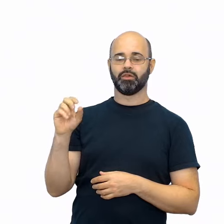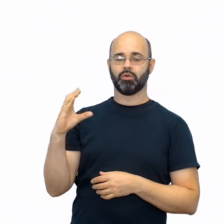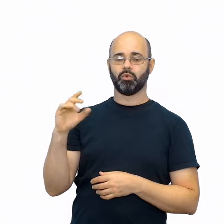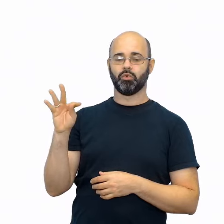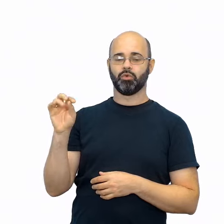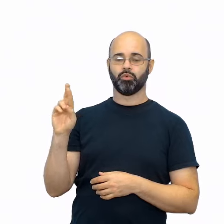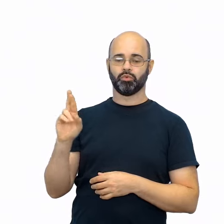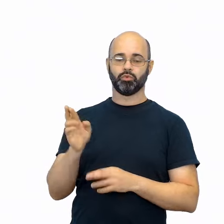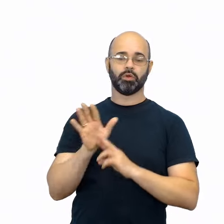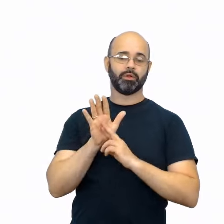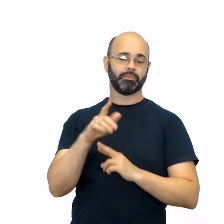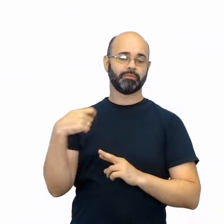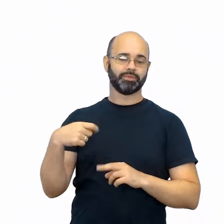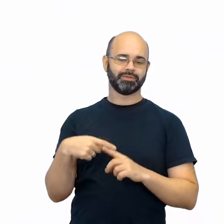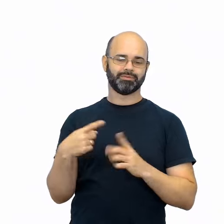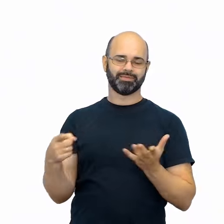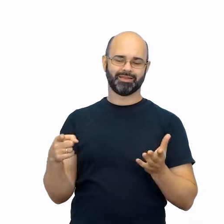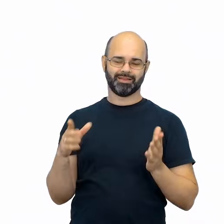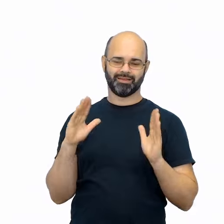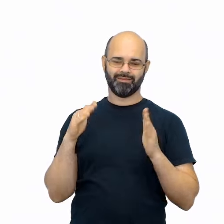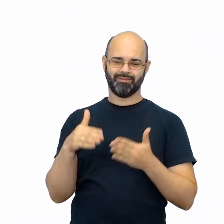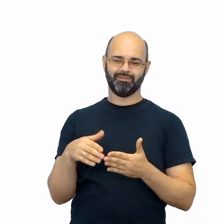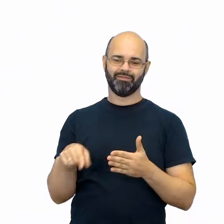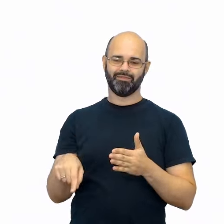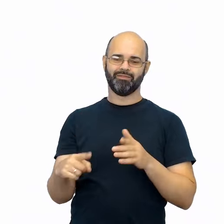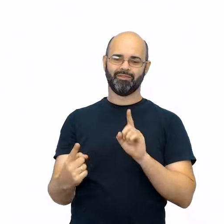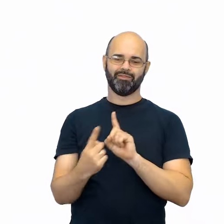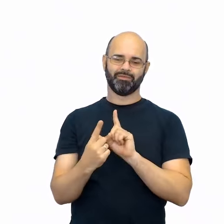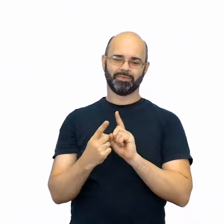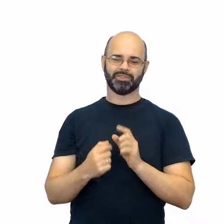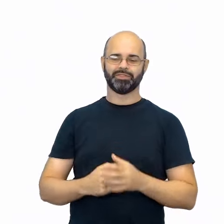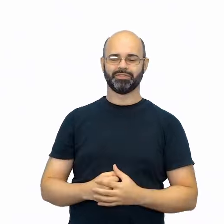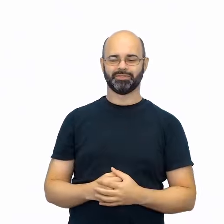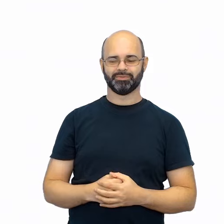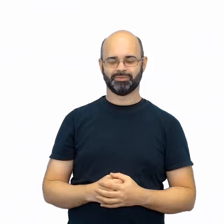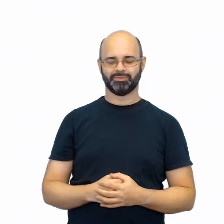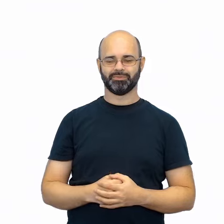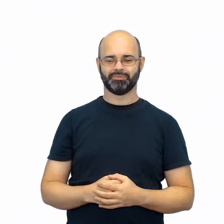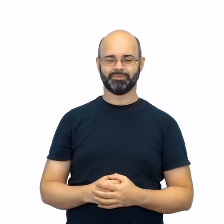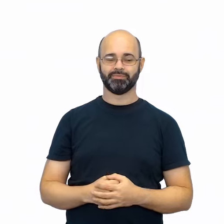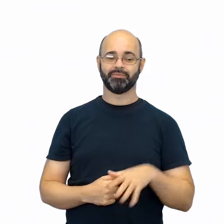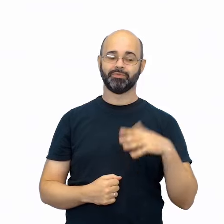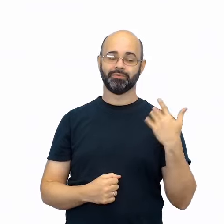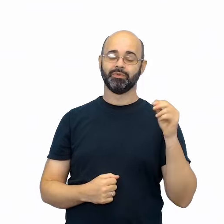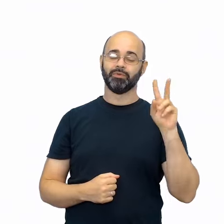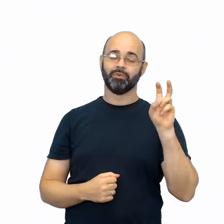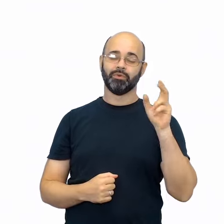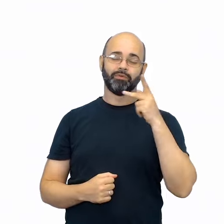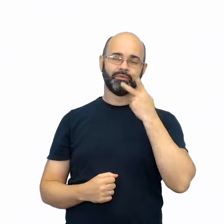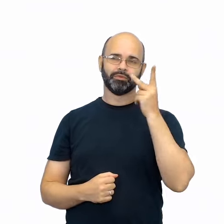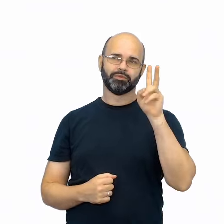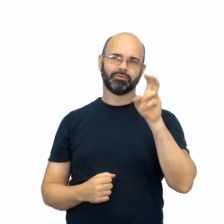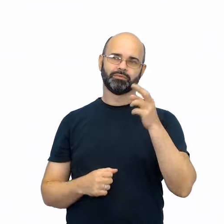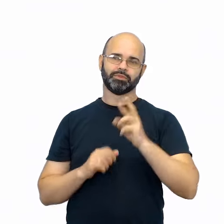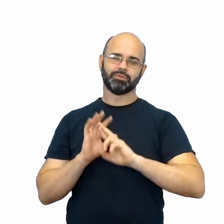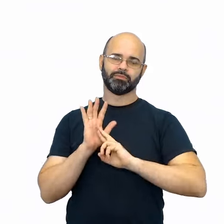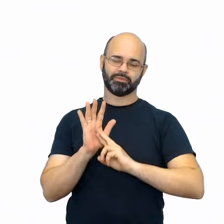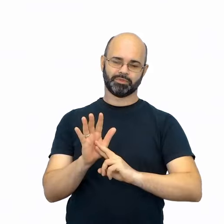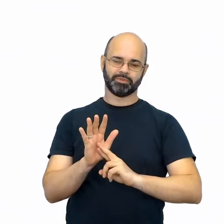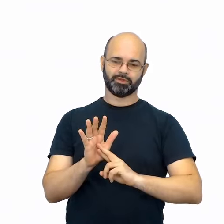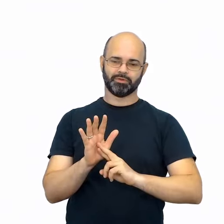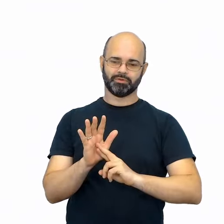formativo. O que está em jogo quando pensamos na representação do